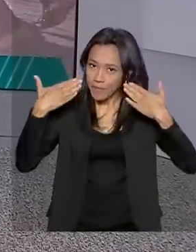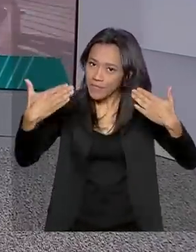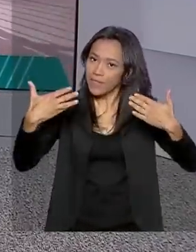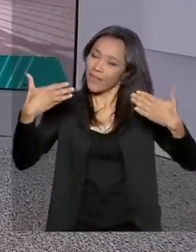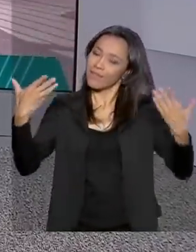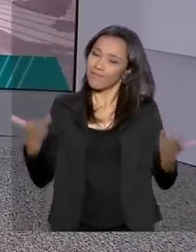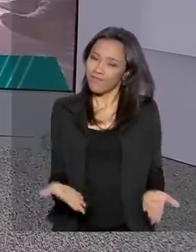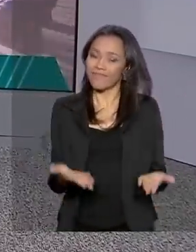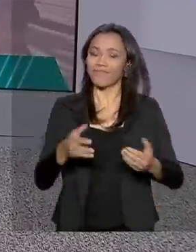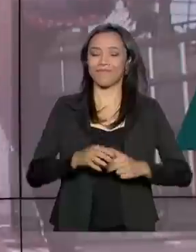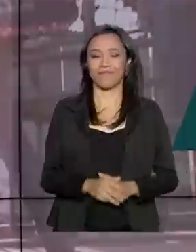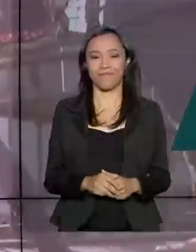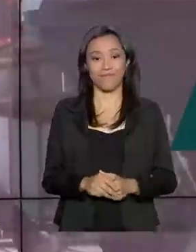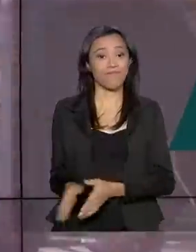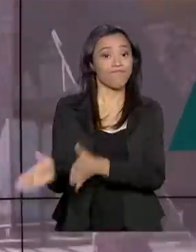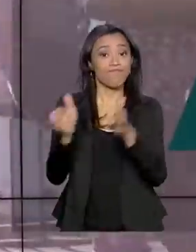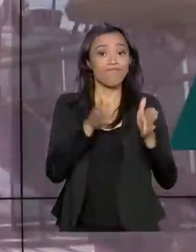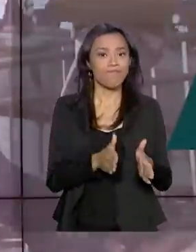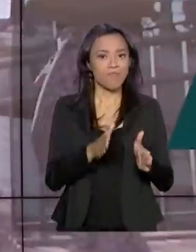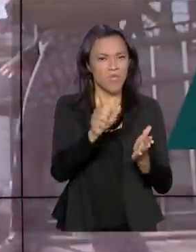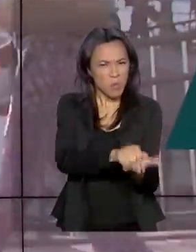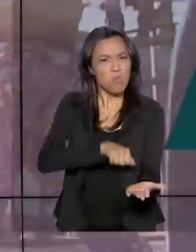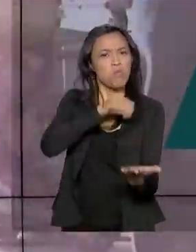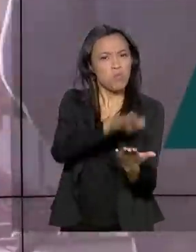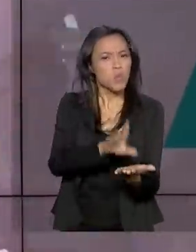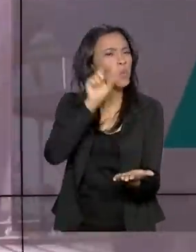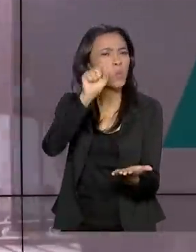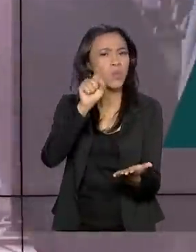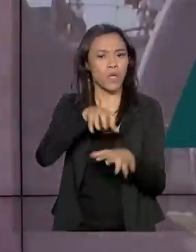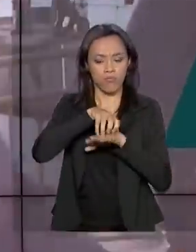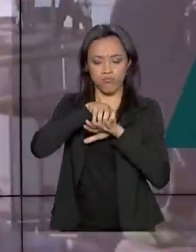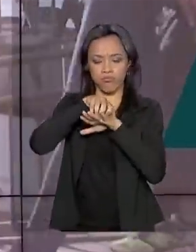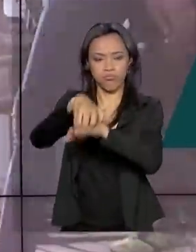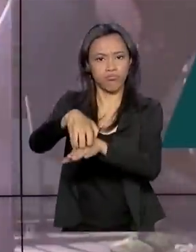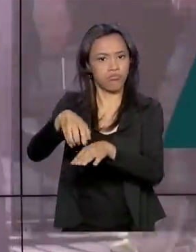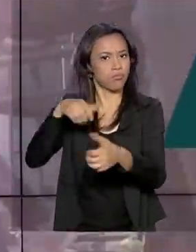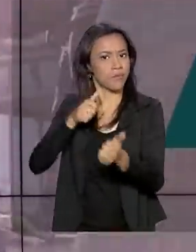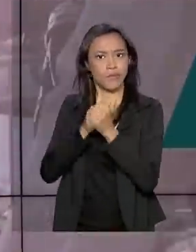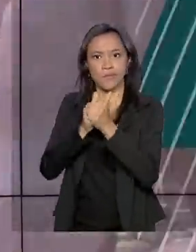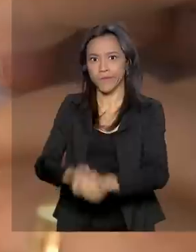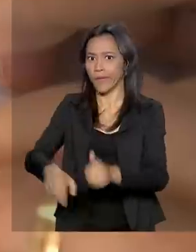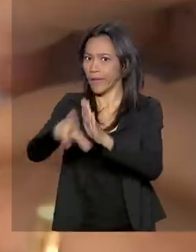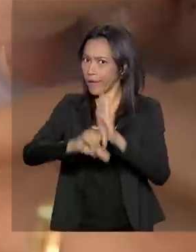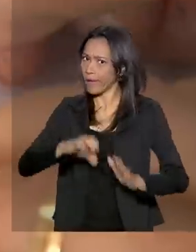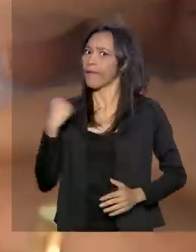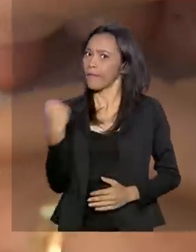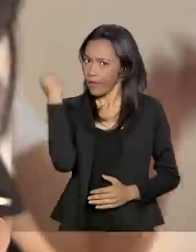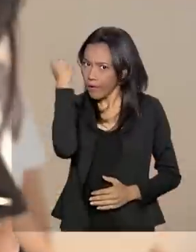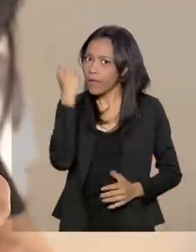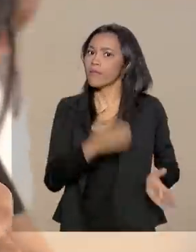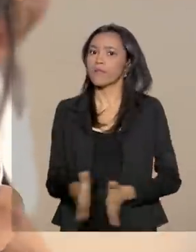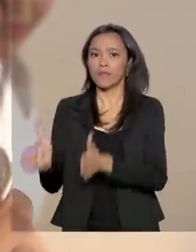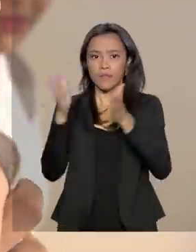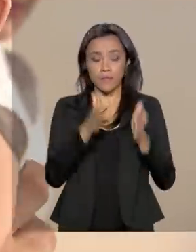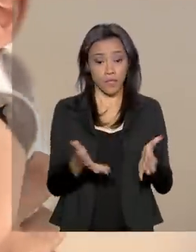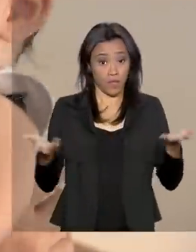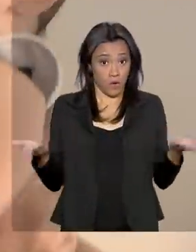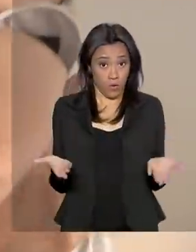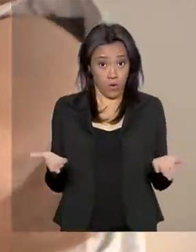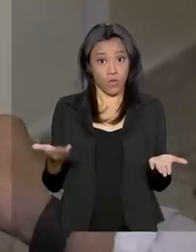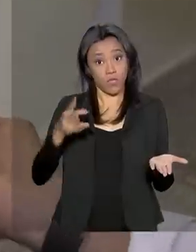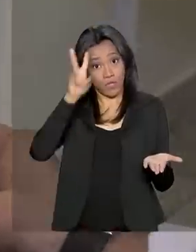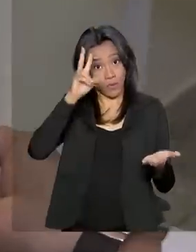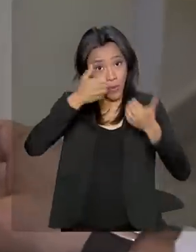edição do Brasil em Dia. Multa para transporte ilegal passa a ser gravíssima. Começa nesta segunda-feira a campanha